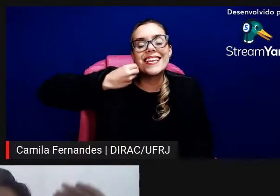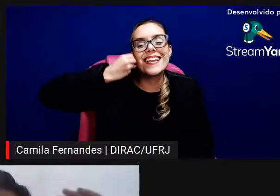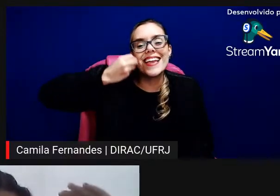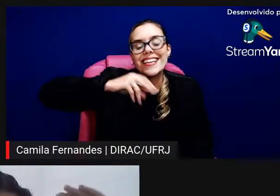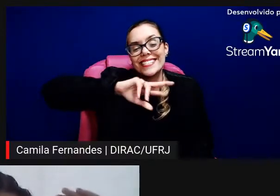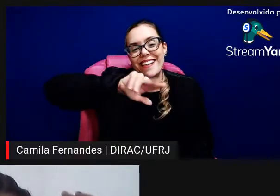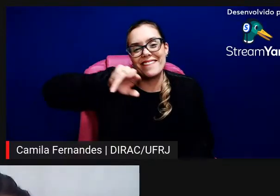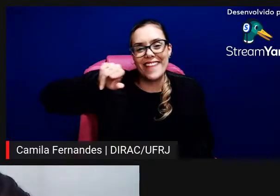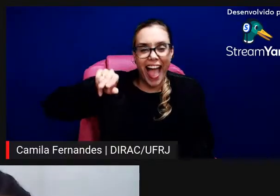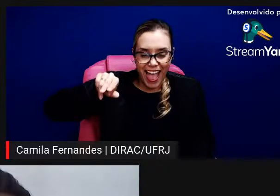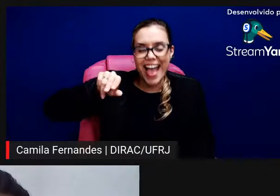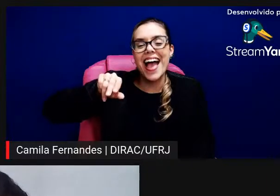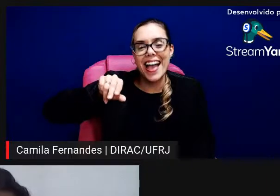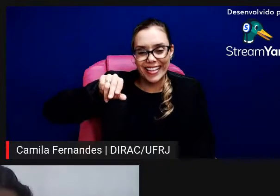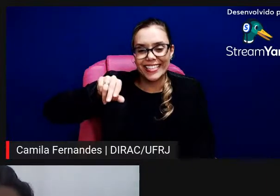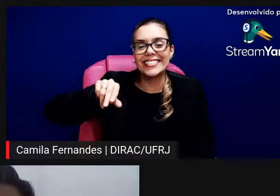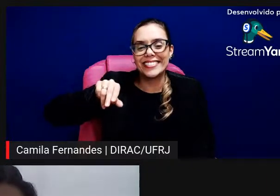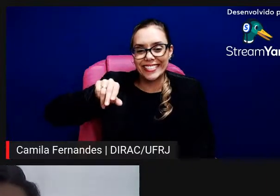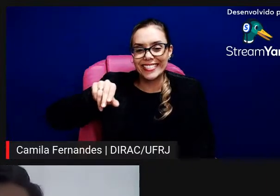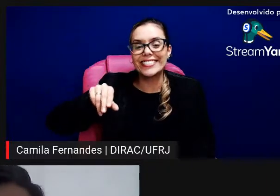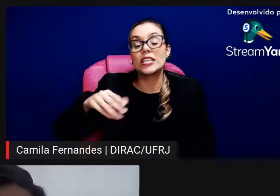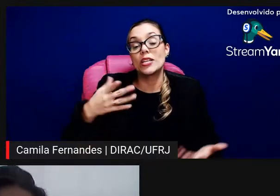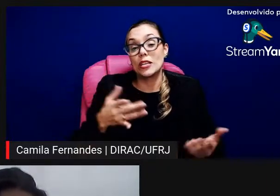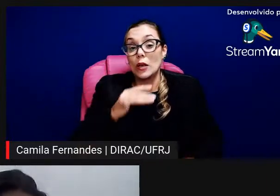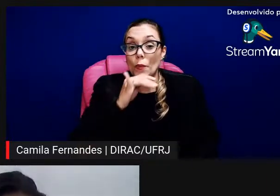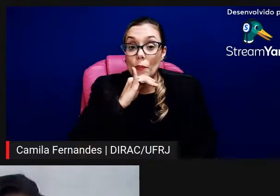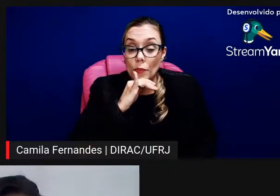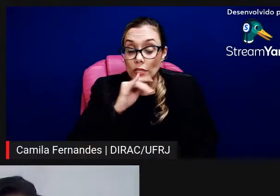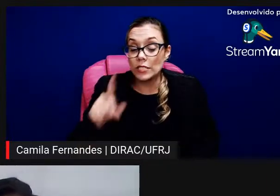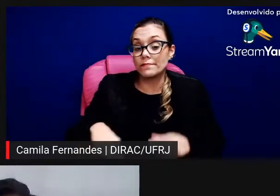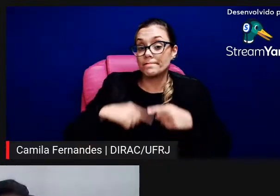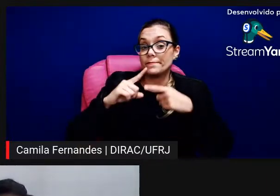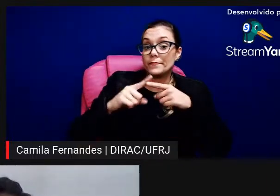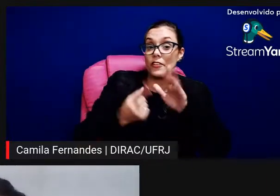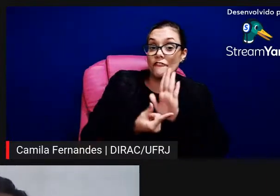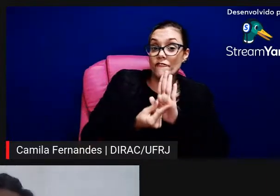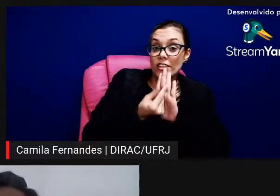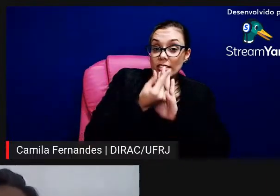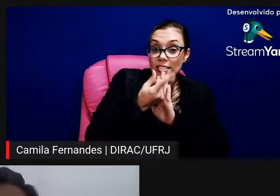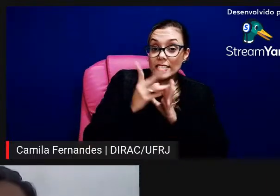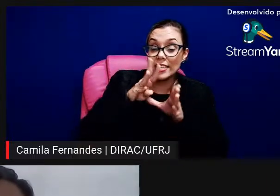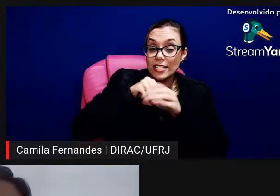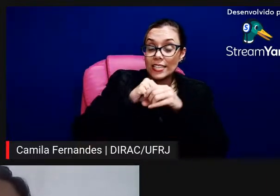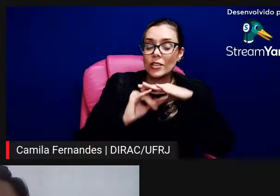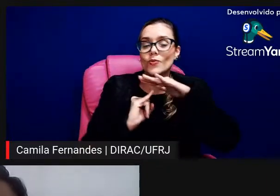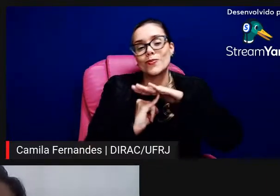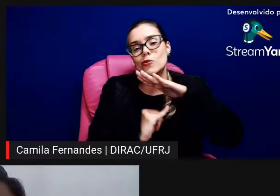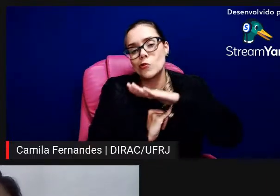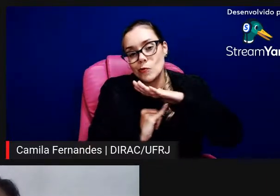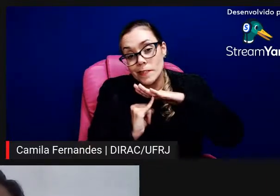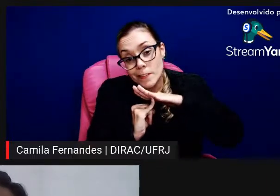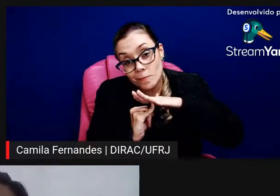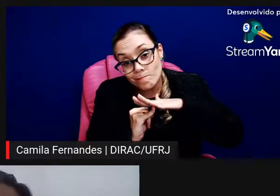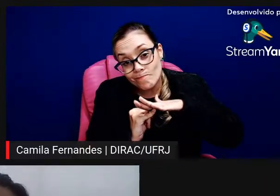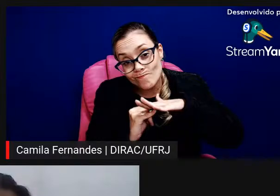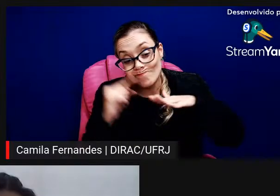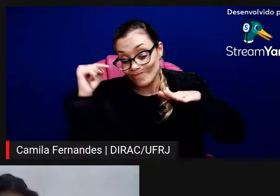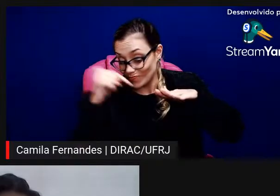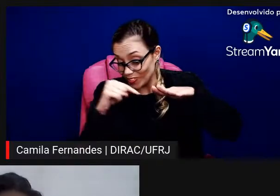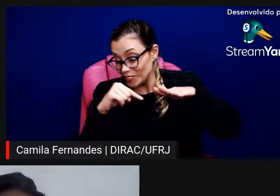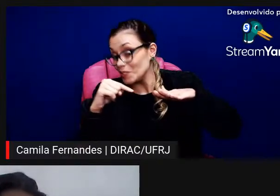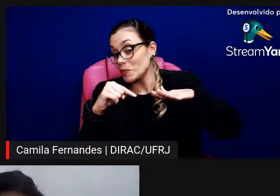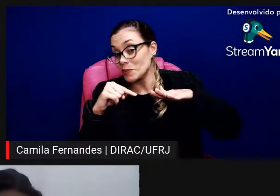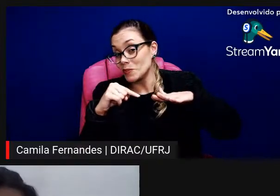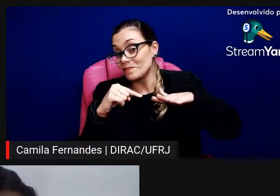de financeiras que a gente tem nas instituições isso a gente não pode negar nada